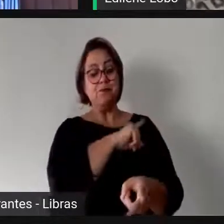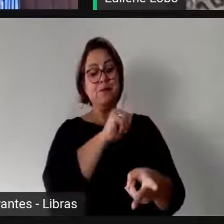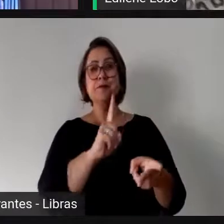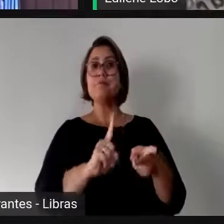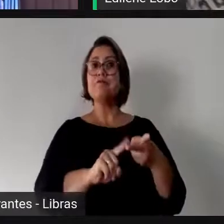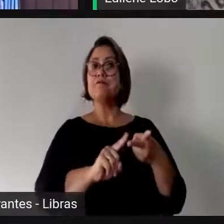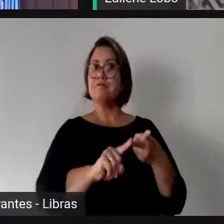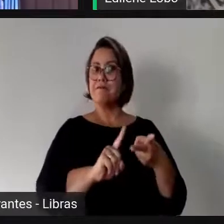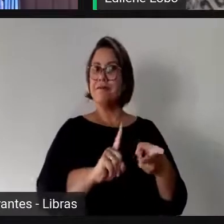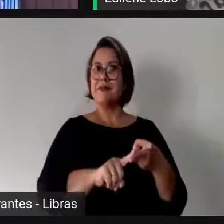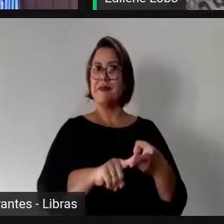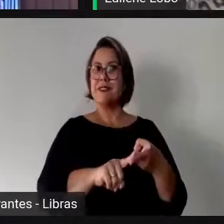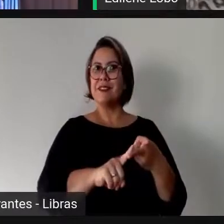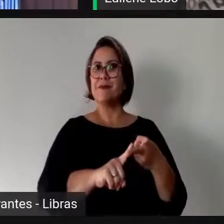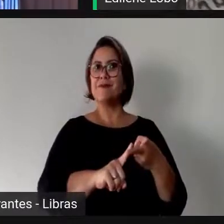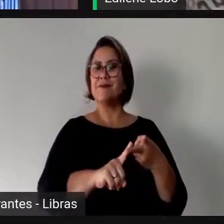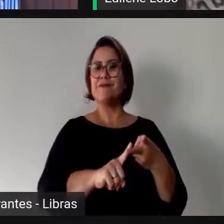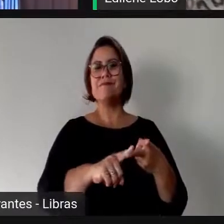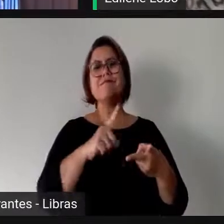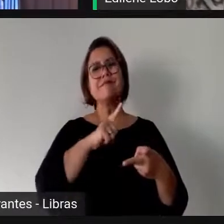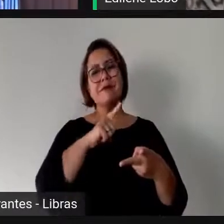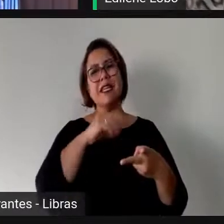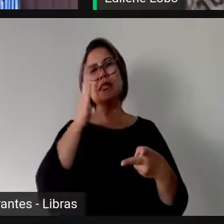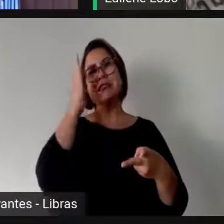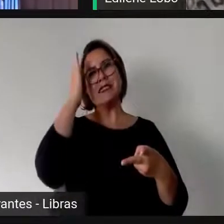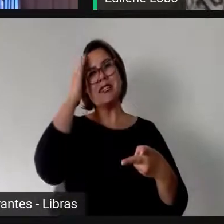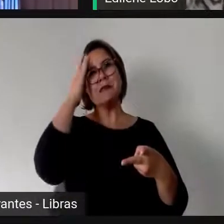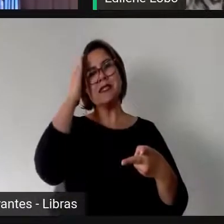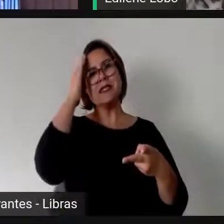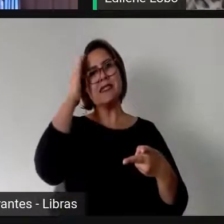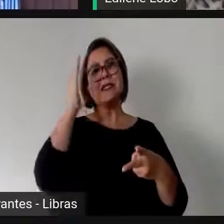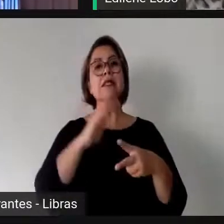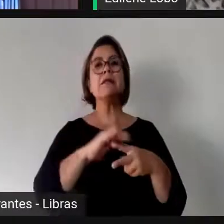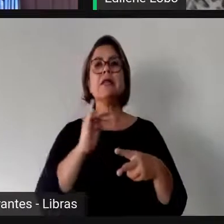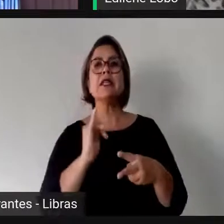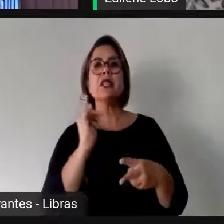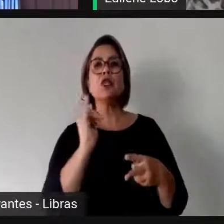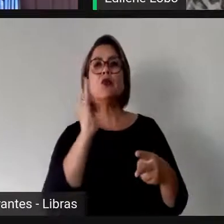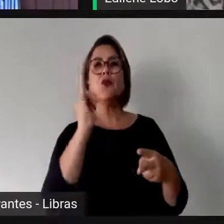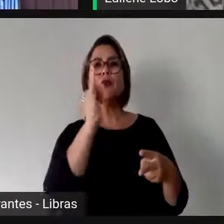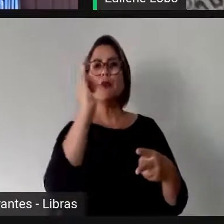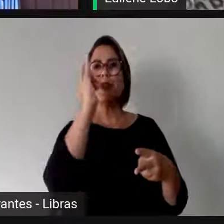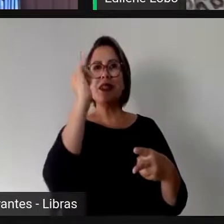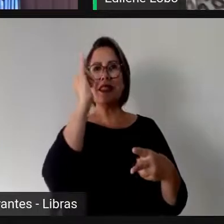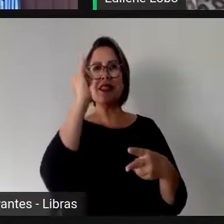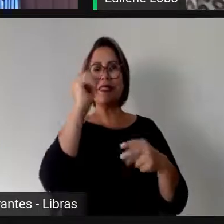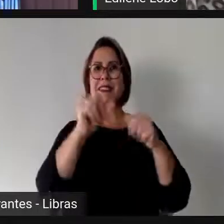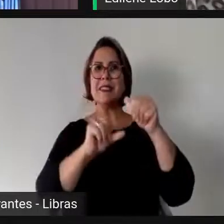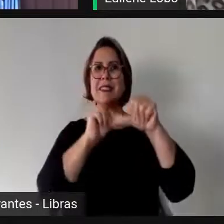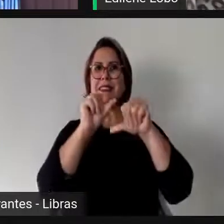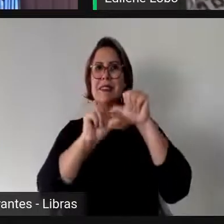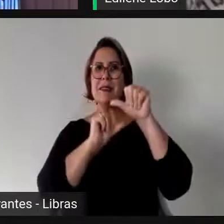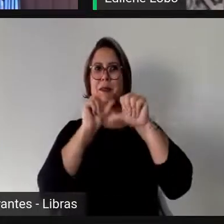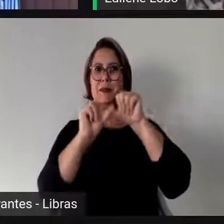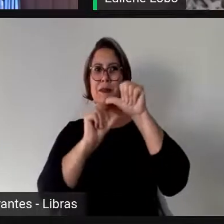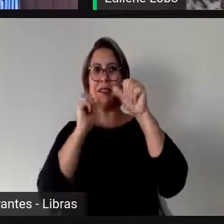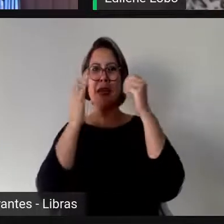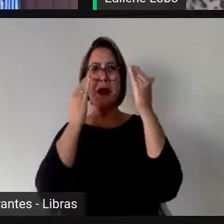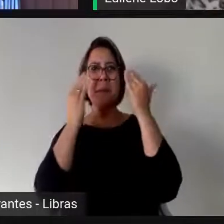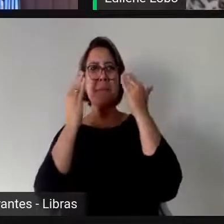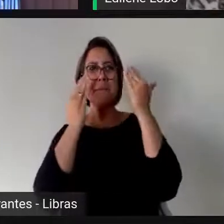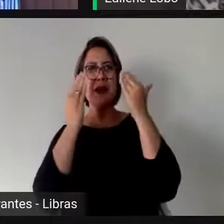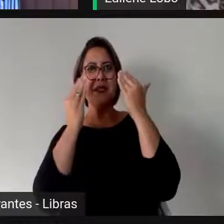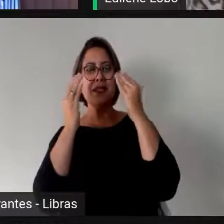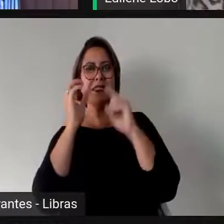ciente desse quadro, é fundamental romper com a psicologia social da dominação, essa